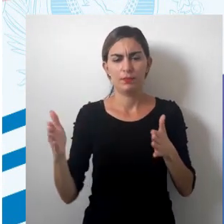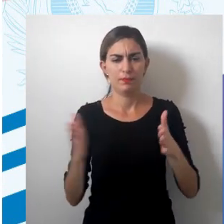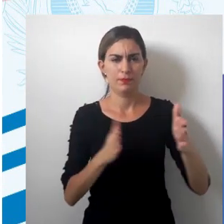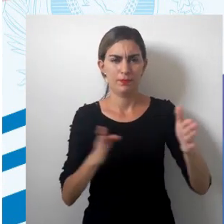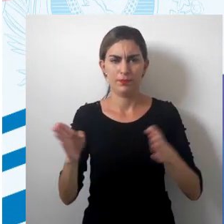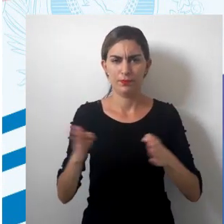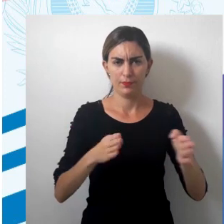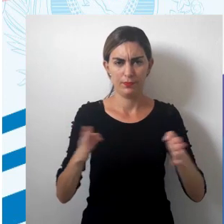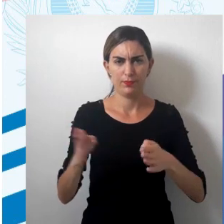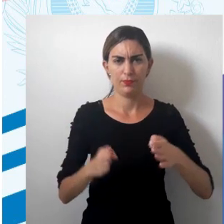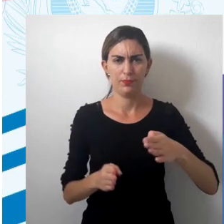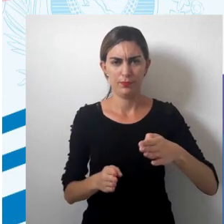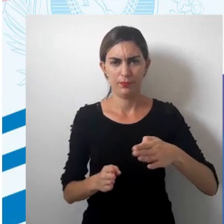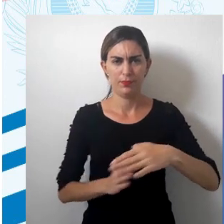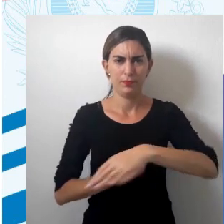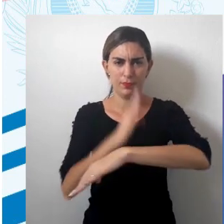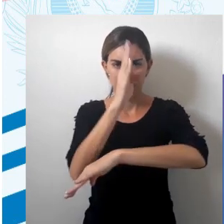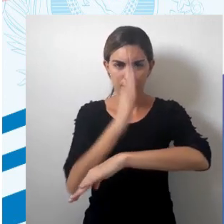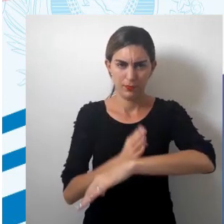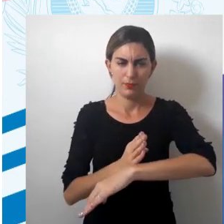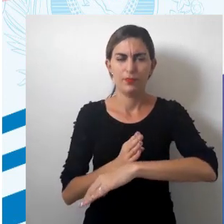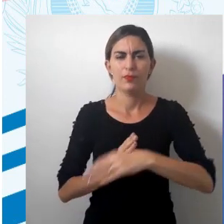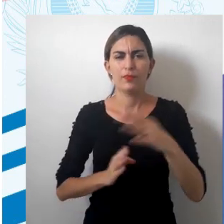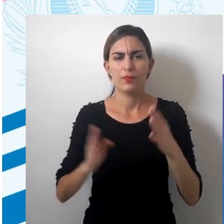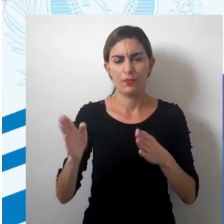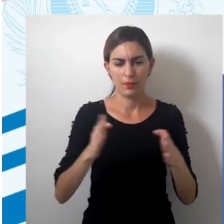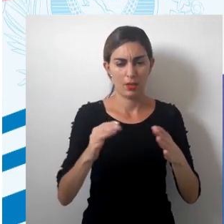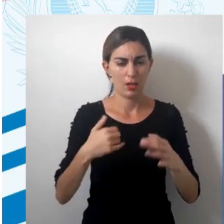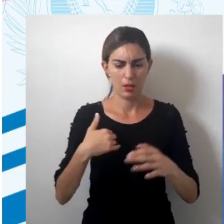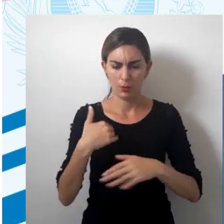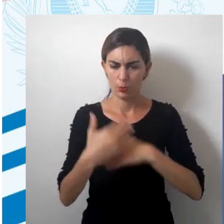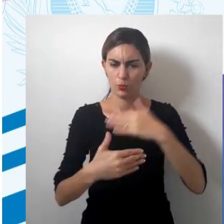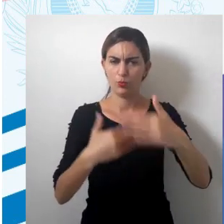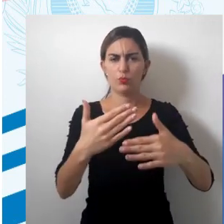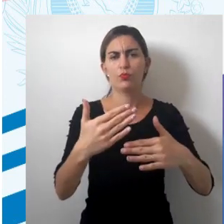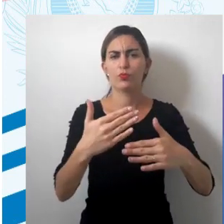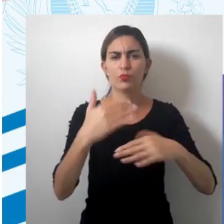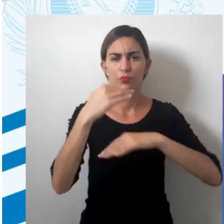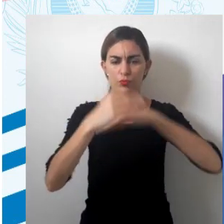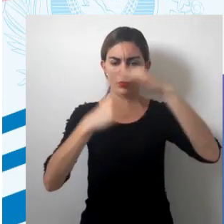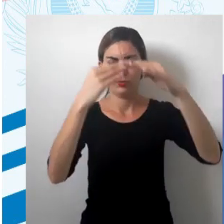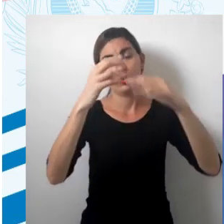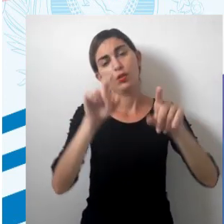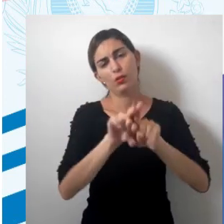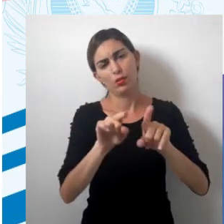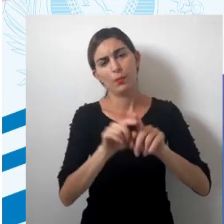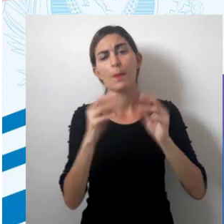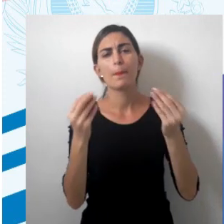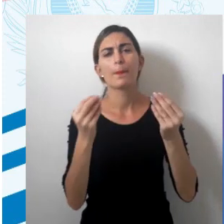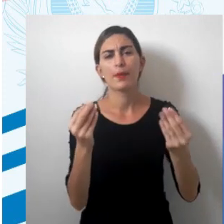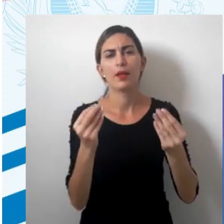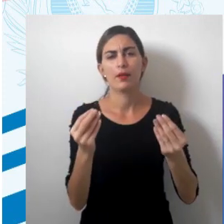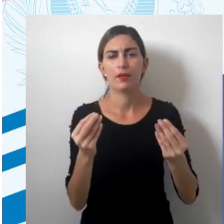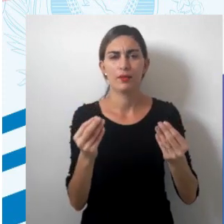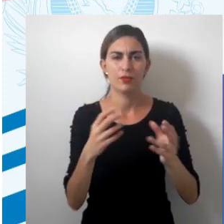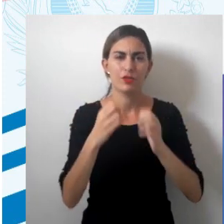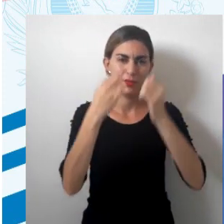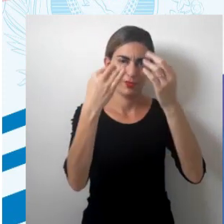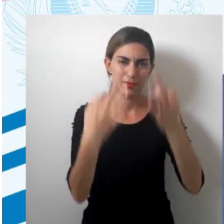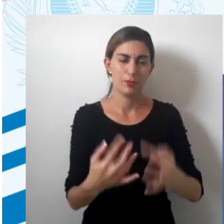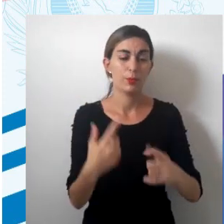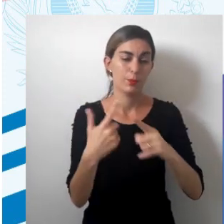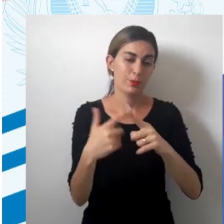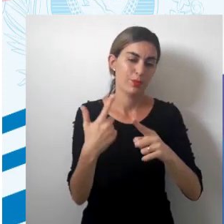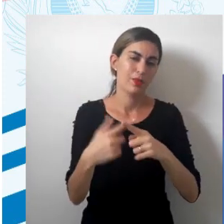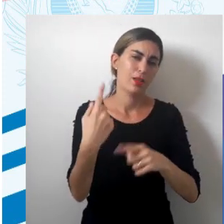ter uma representação que ela tanto evolui, como ela já diz pra que vem, né? Por quê?